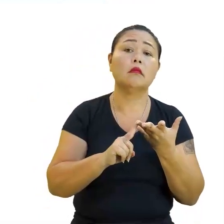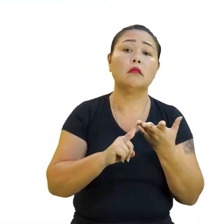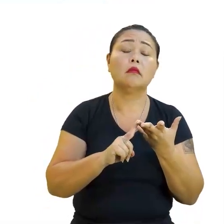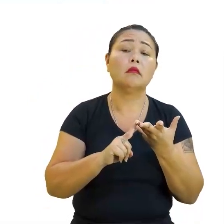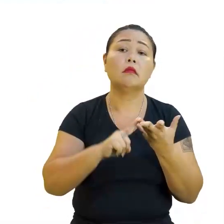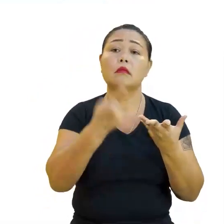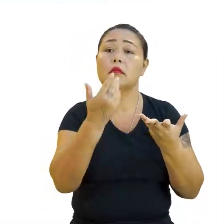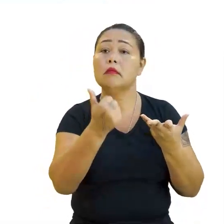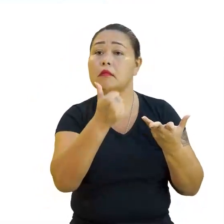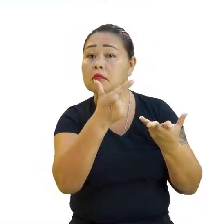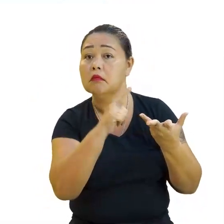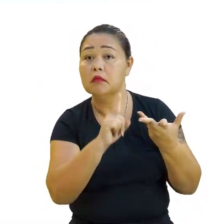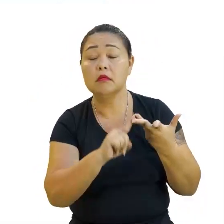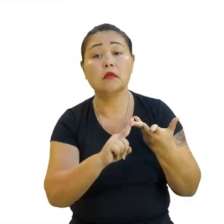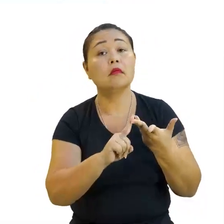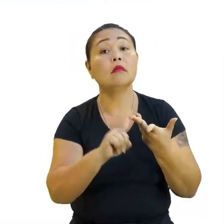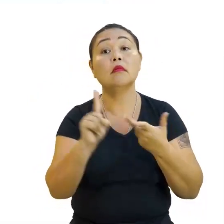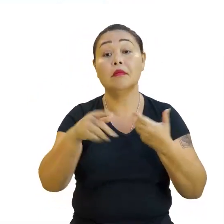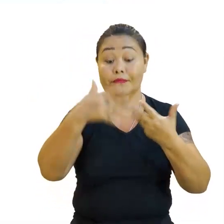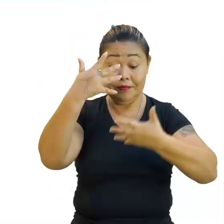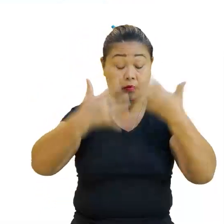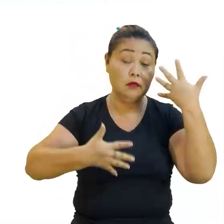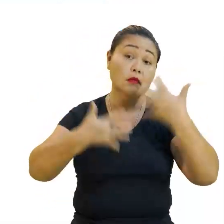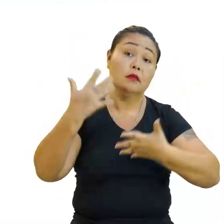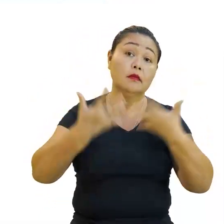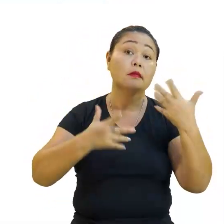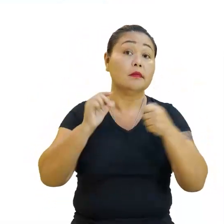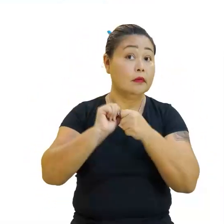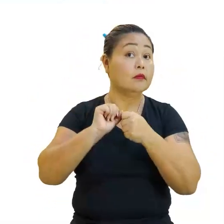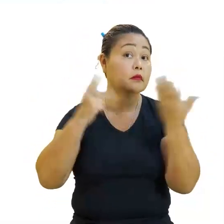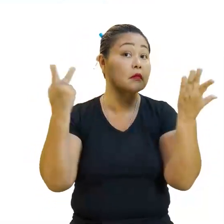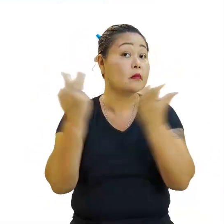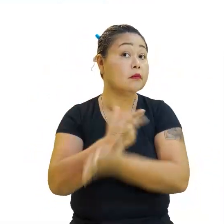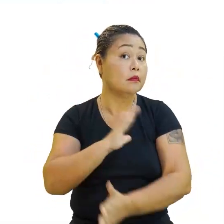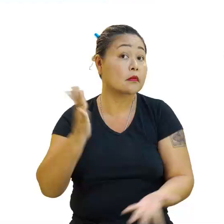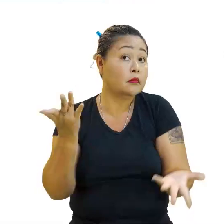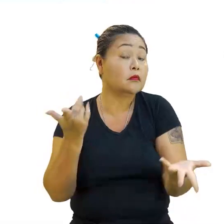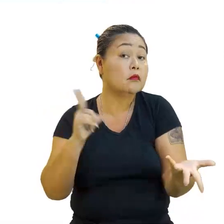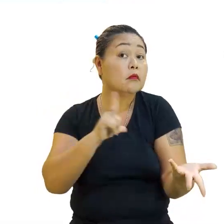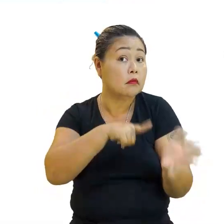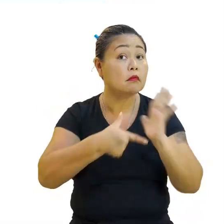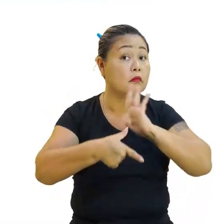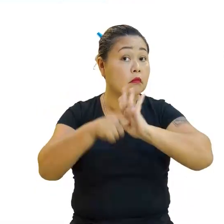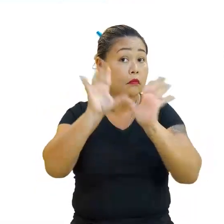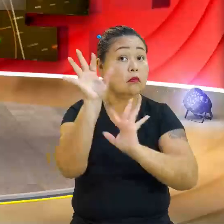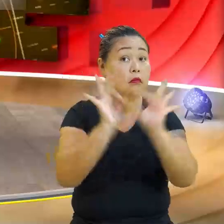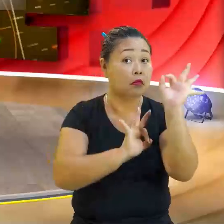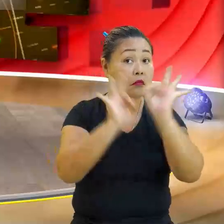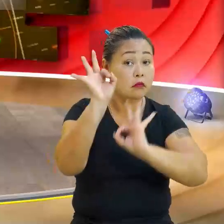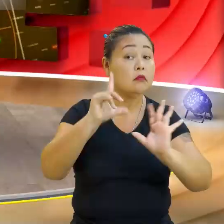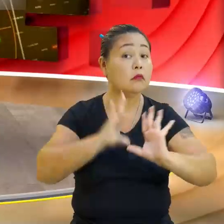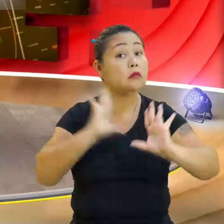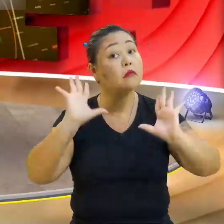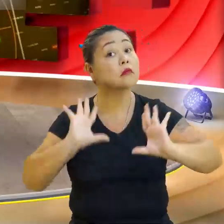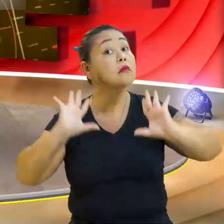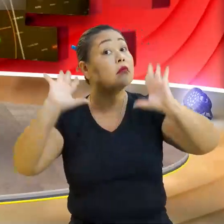bebida, tudo, porque senão ele se atrapalha, correto? É, com certeza. Tem toda uma organização, né? Vai rolar a festa, mas... Isso. E é isso que